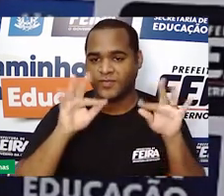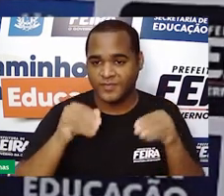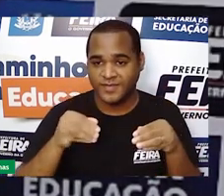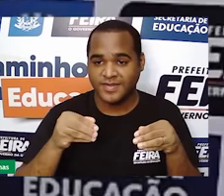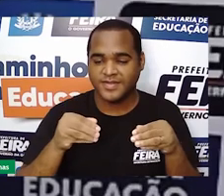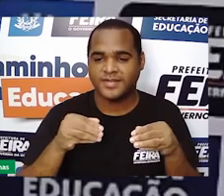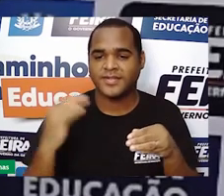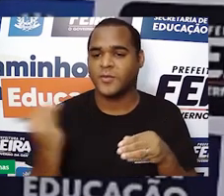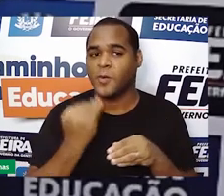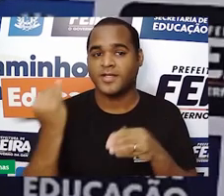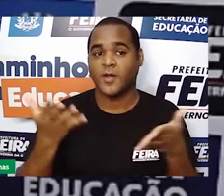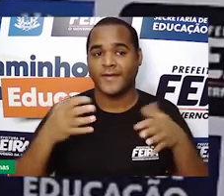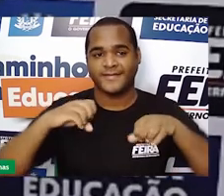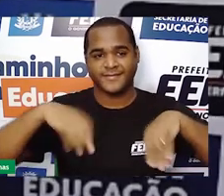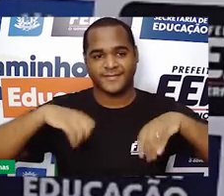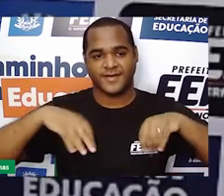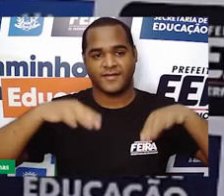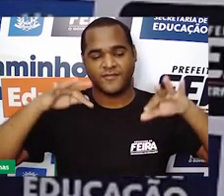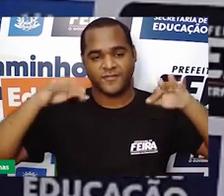essa aula.